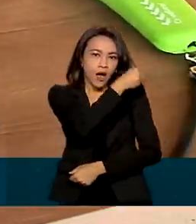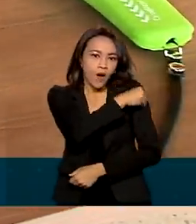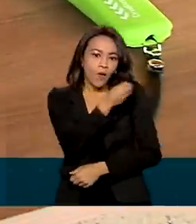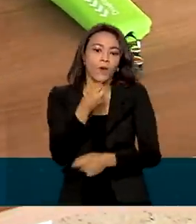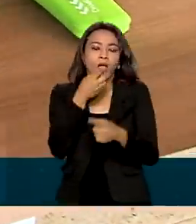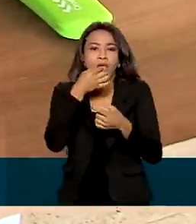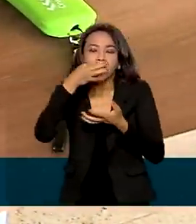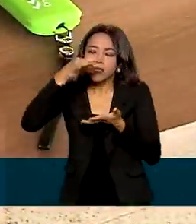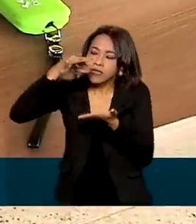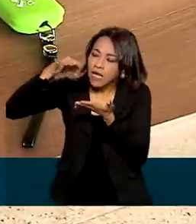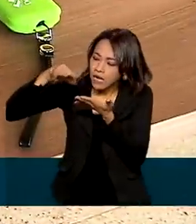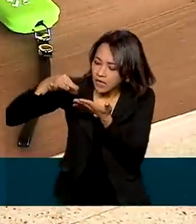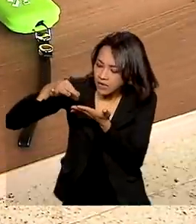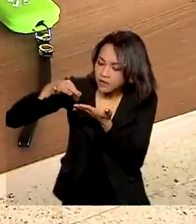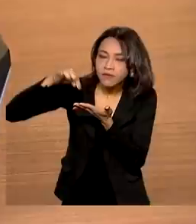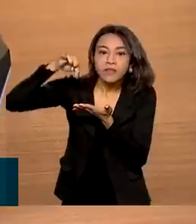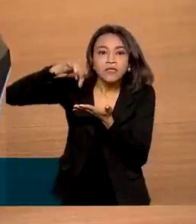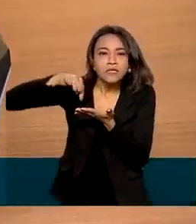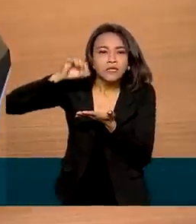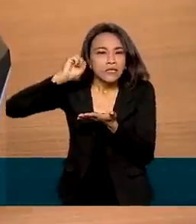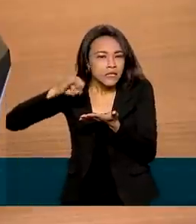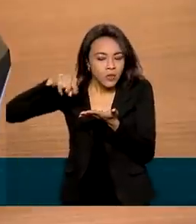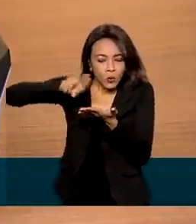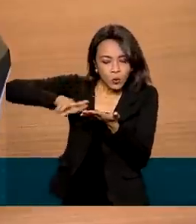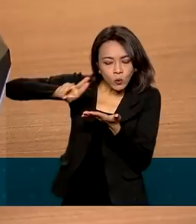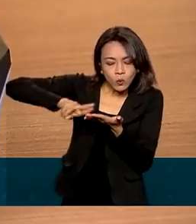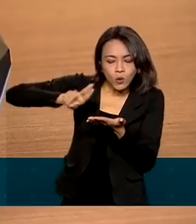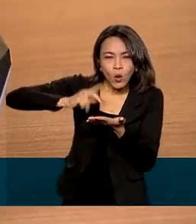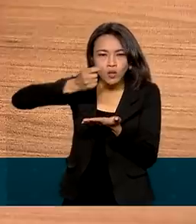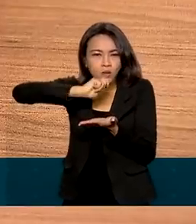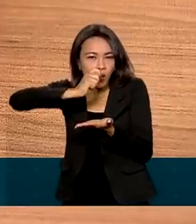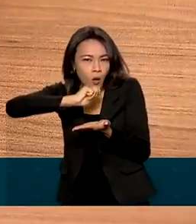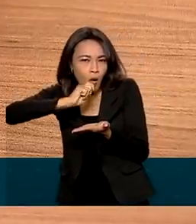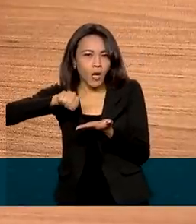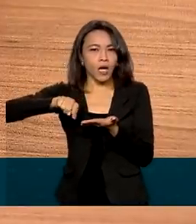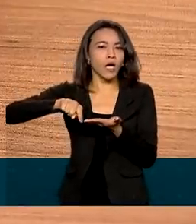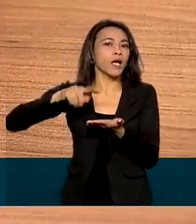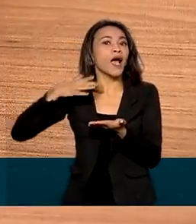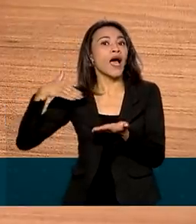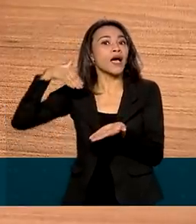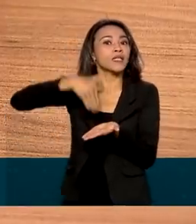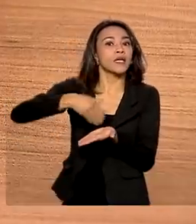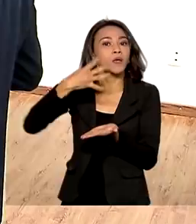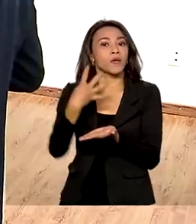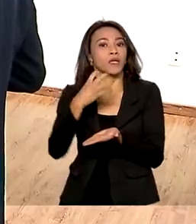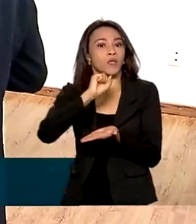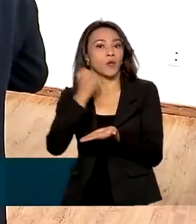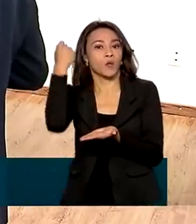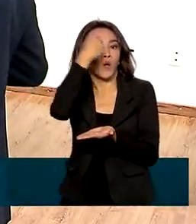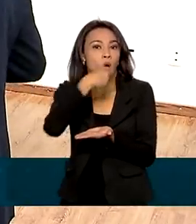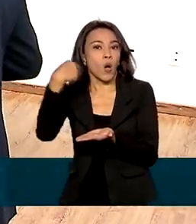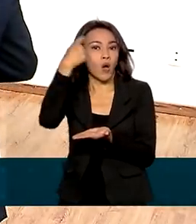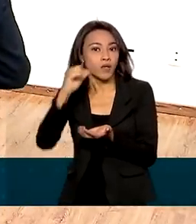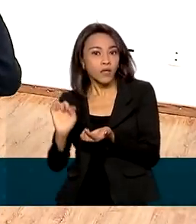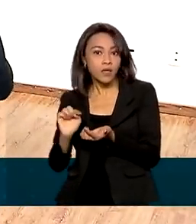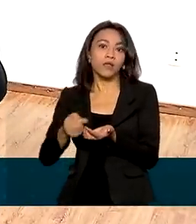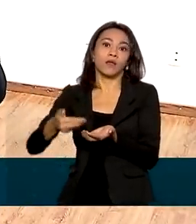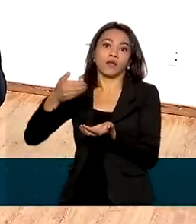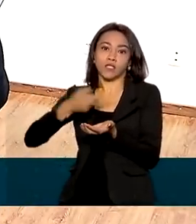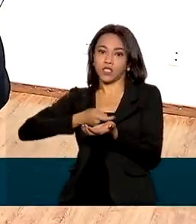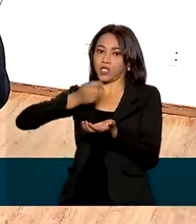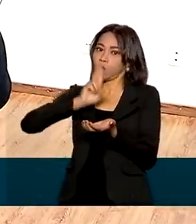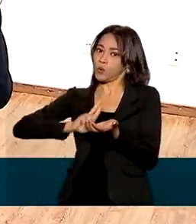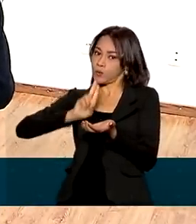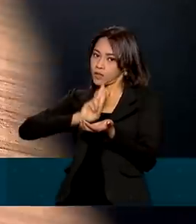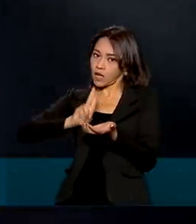e pode detectar se o motorista usou algum tipo de droga até 48 horas após o consumo. O